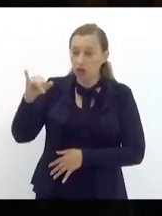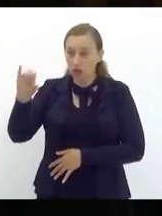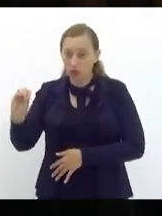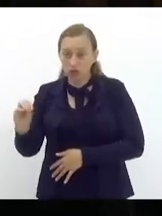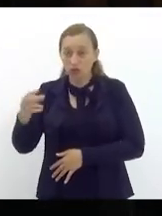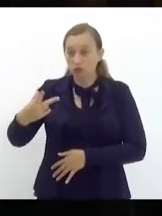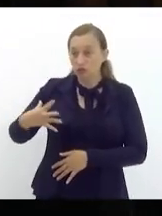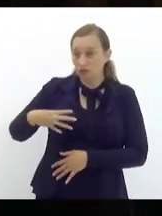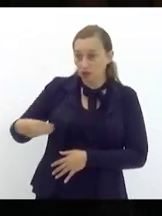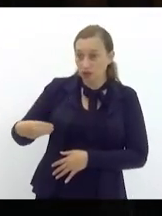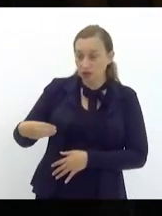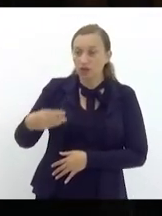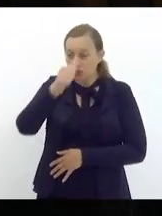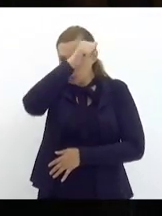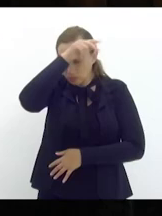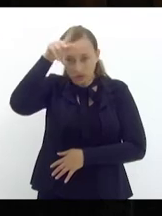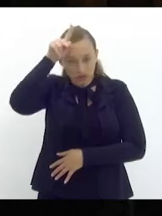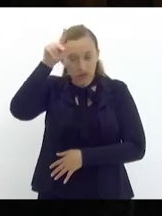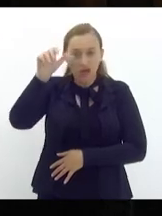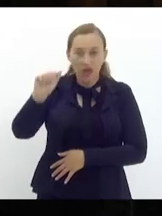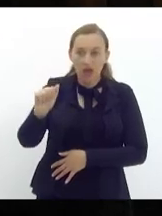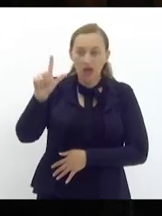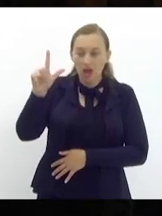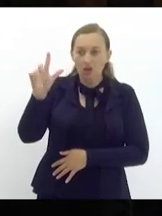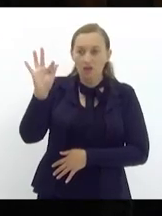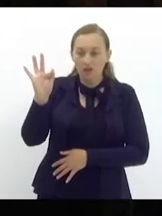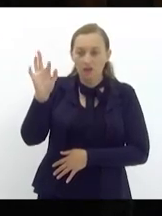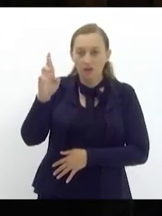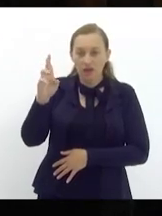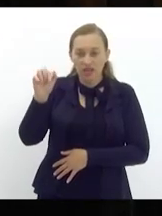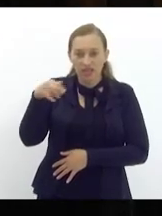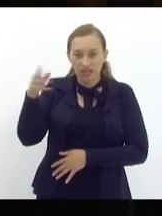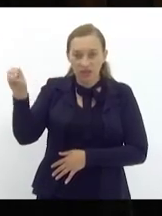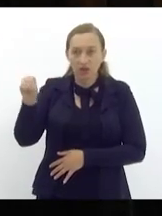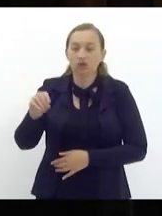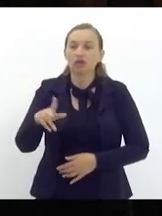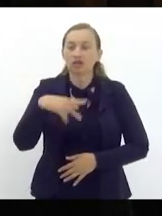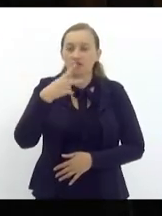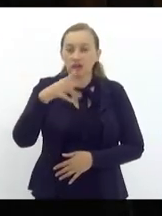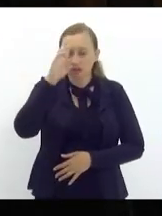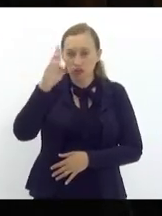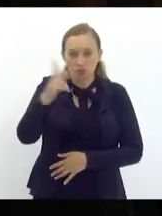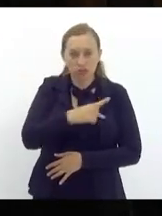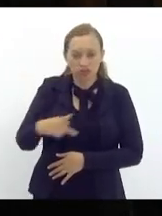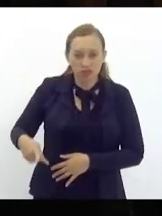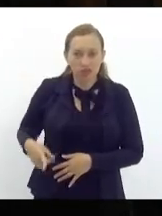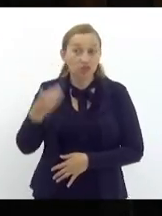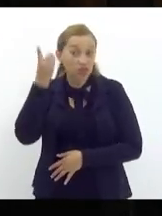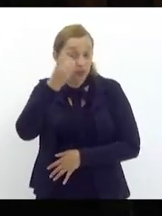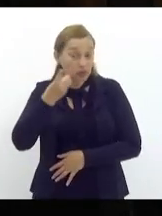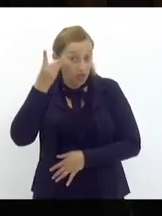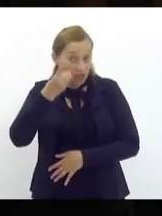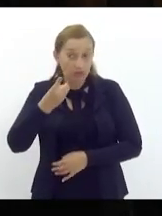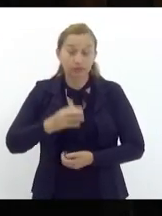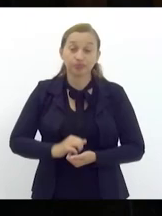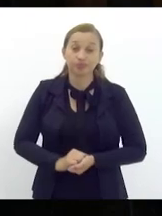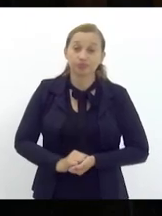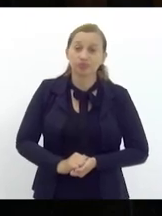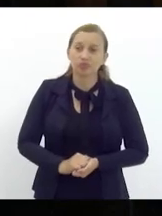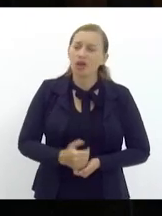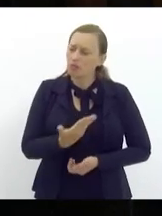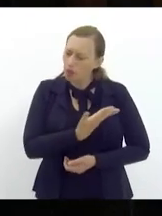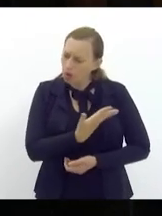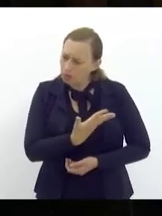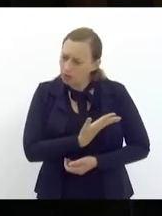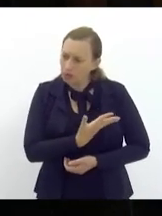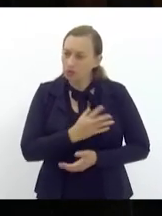do prefeito Alfredão e de antemão presidente deputado meu colega